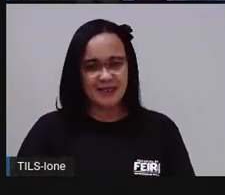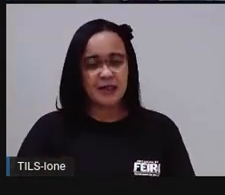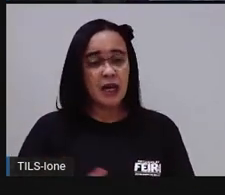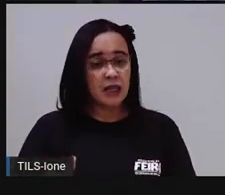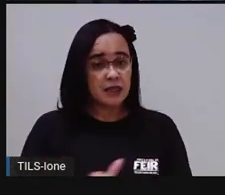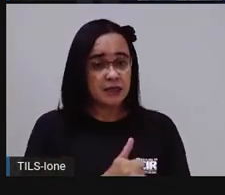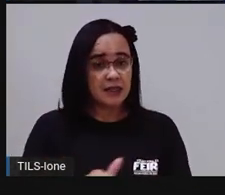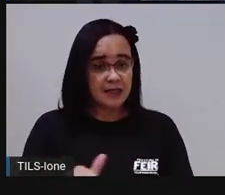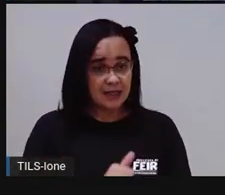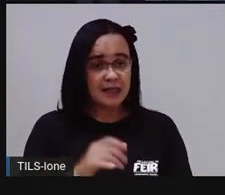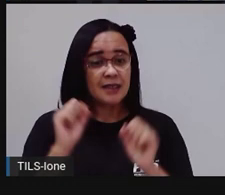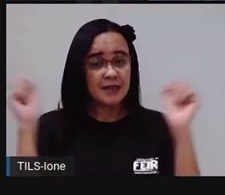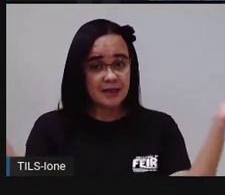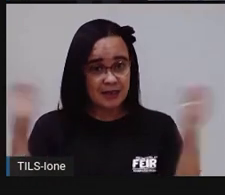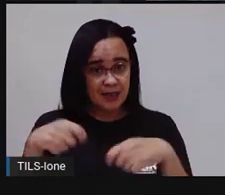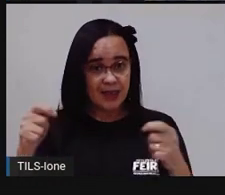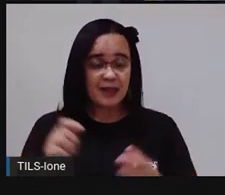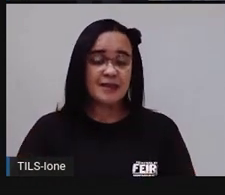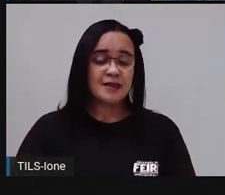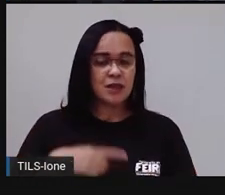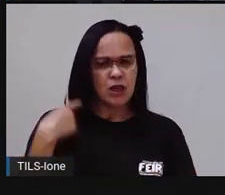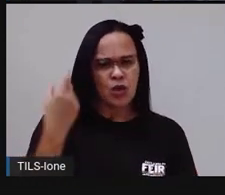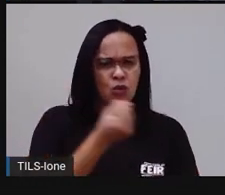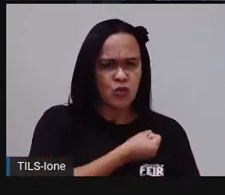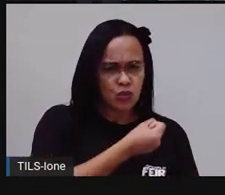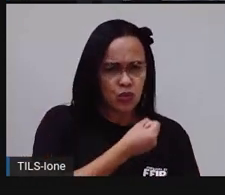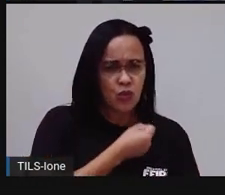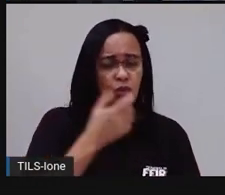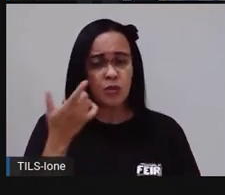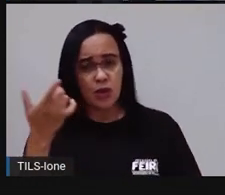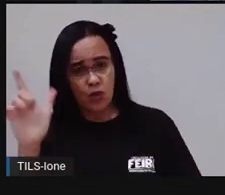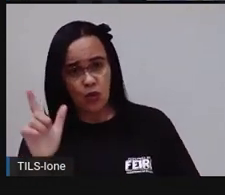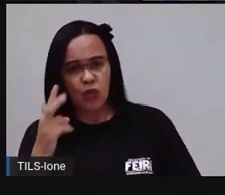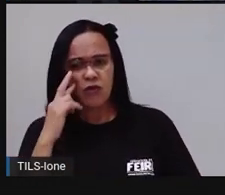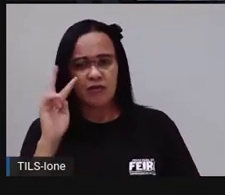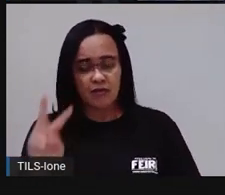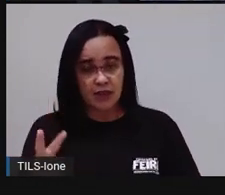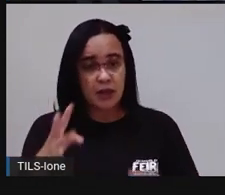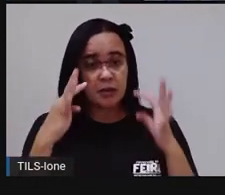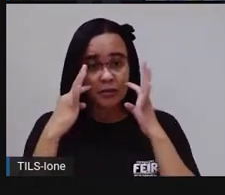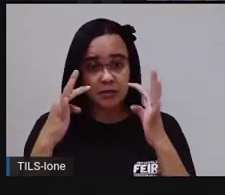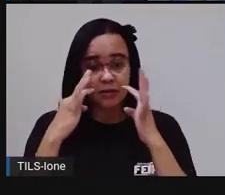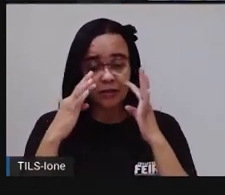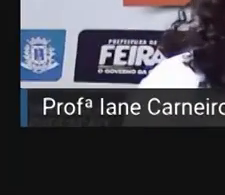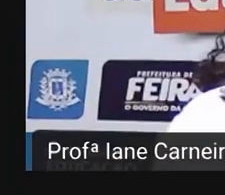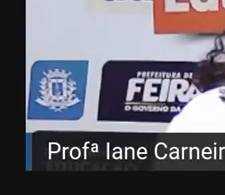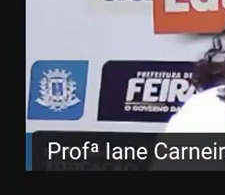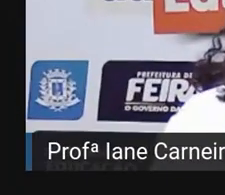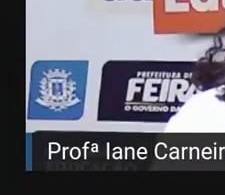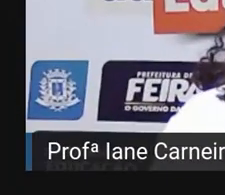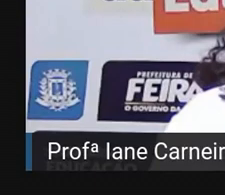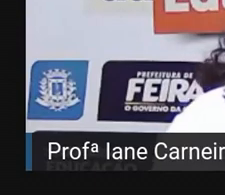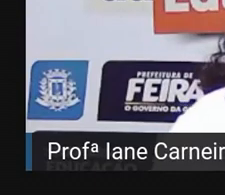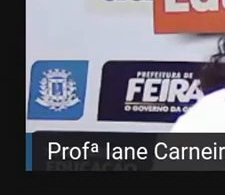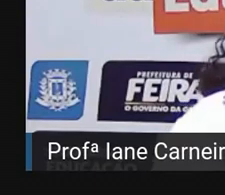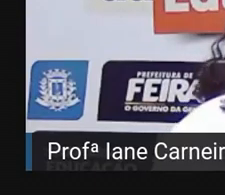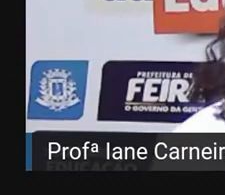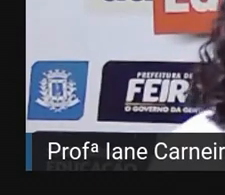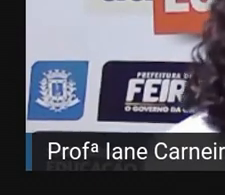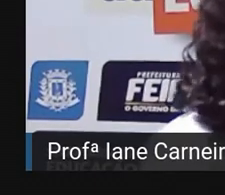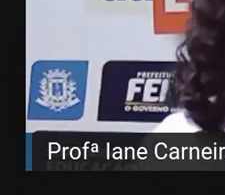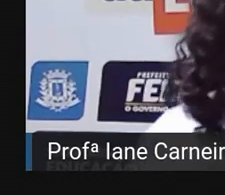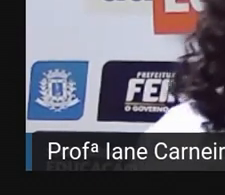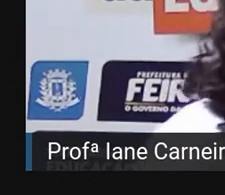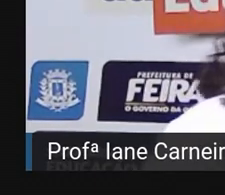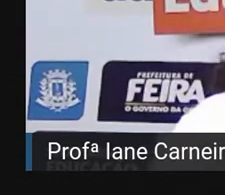número e outro. Tá joia? Então, observem aí na conta da casa de vocês. Observem aí na conta da